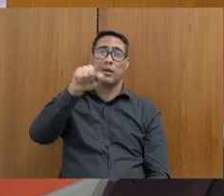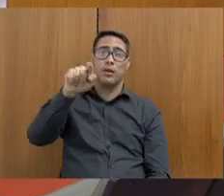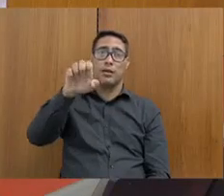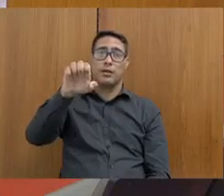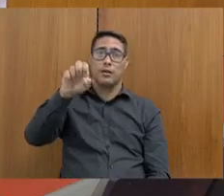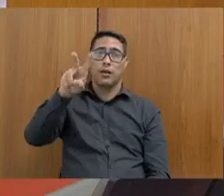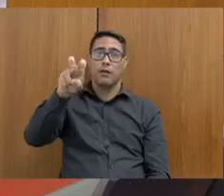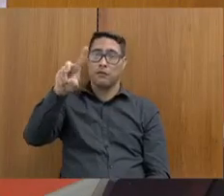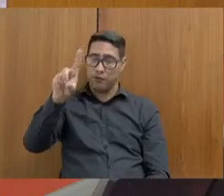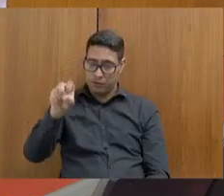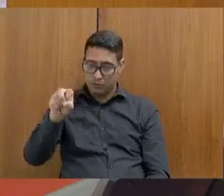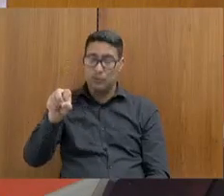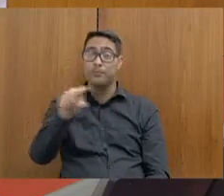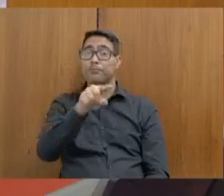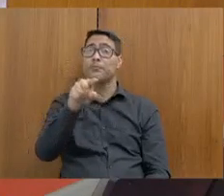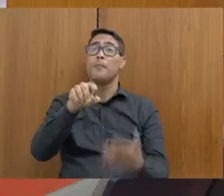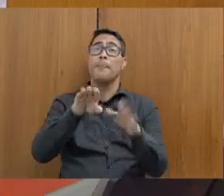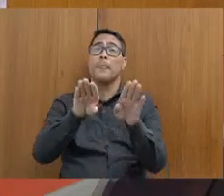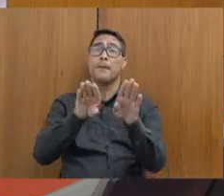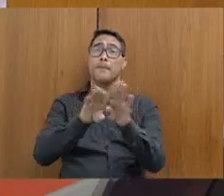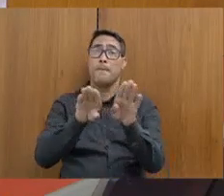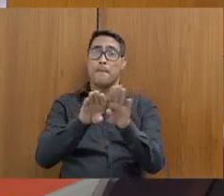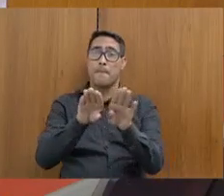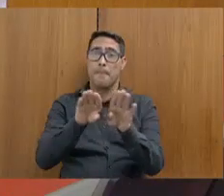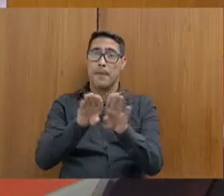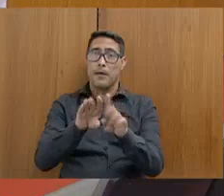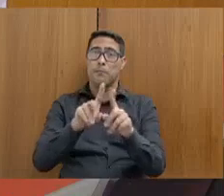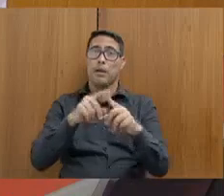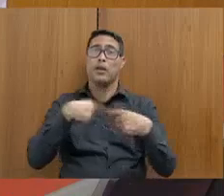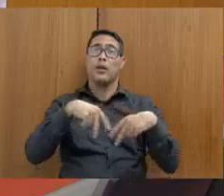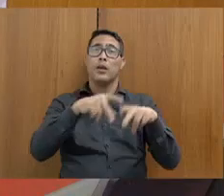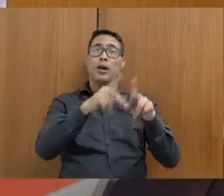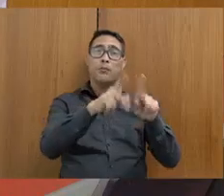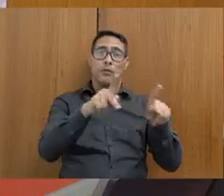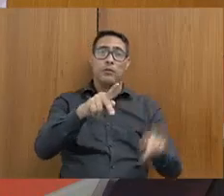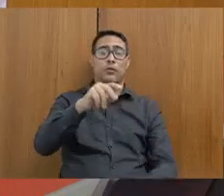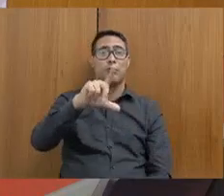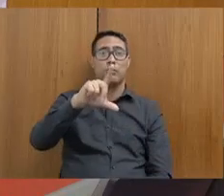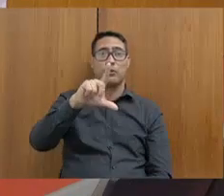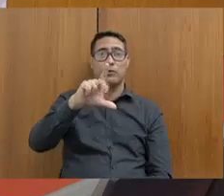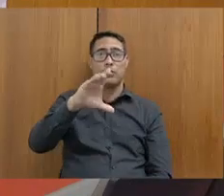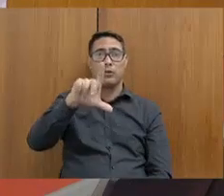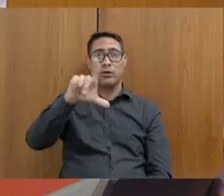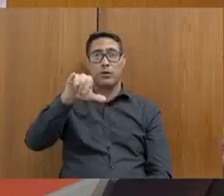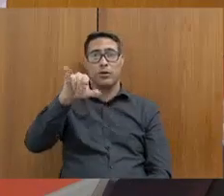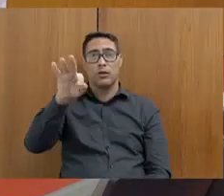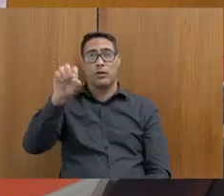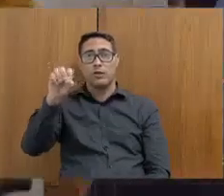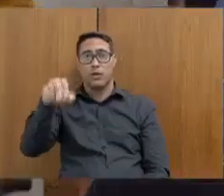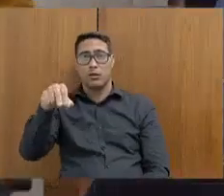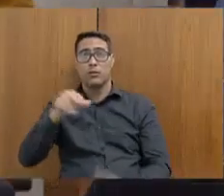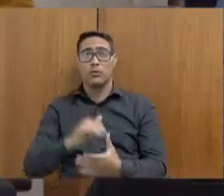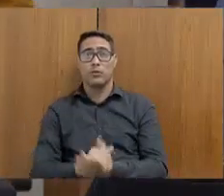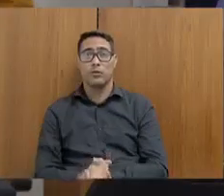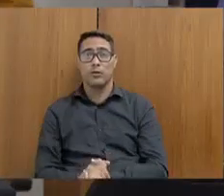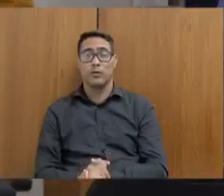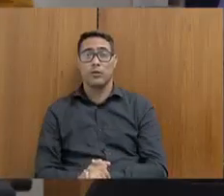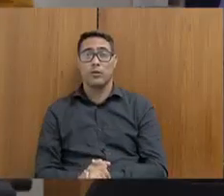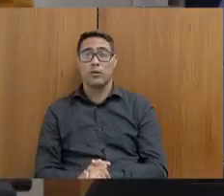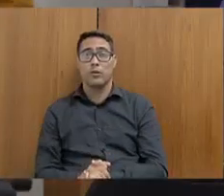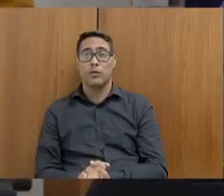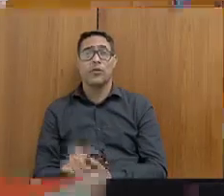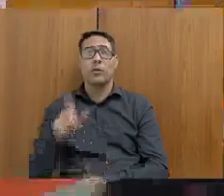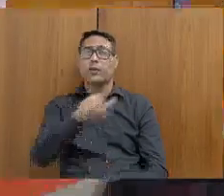Segurança Pública, o deputado professor Cleito e o deputado Mauro Tramonte. Pela ordem, presidente, só para... Eu não